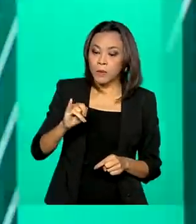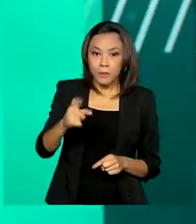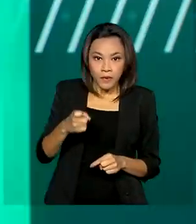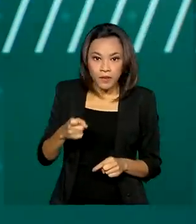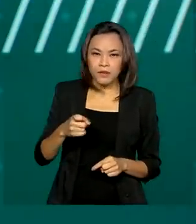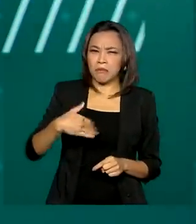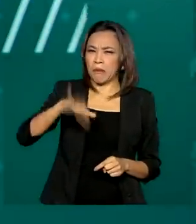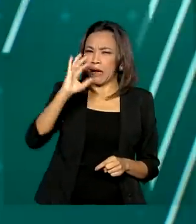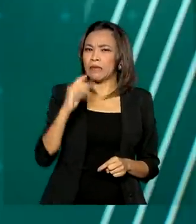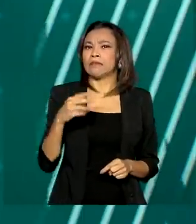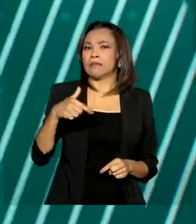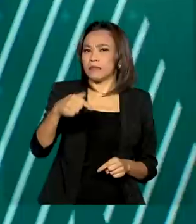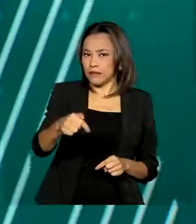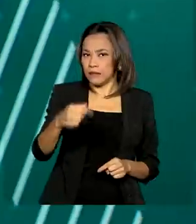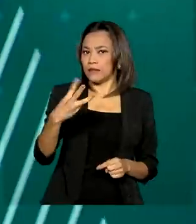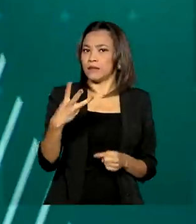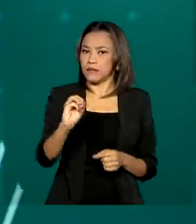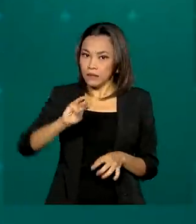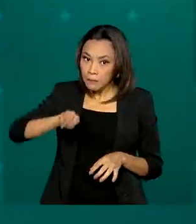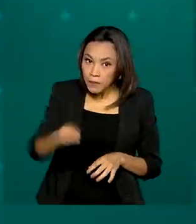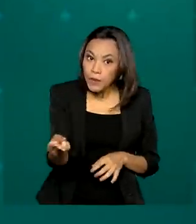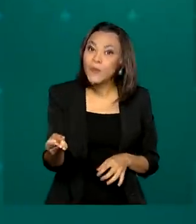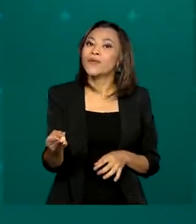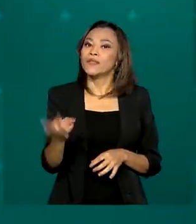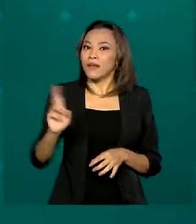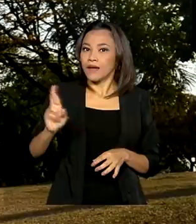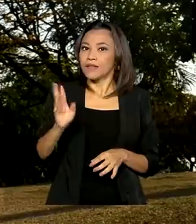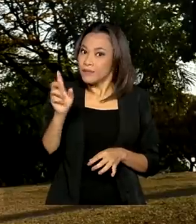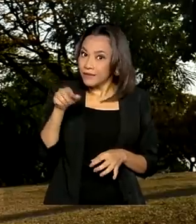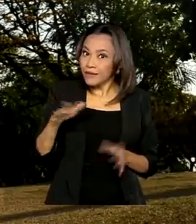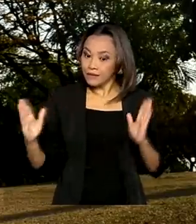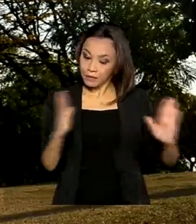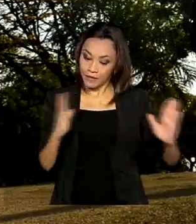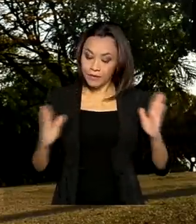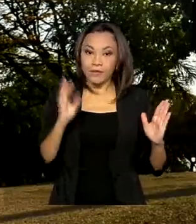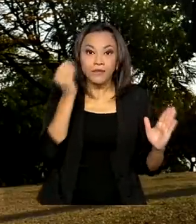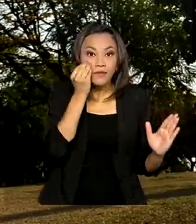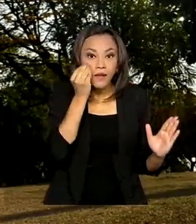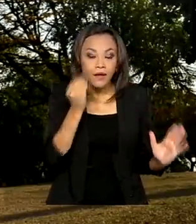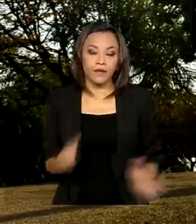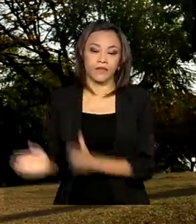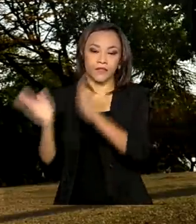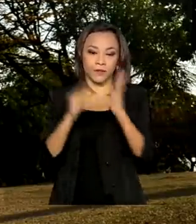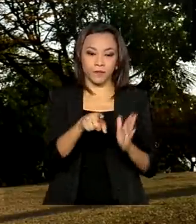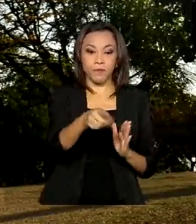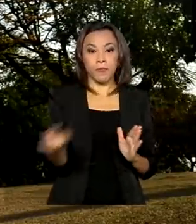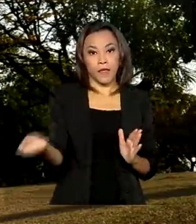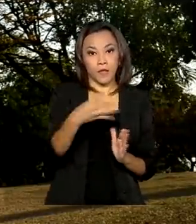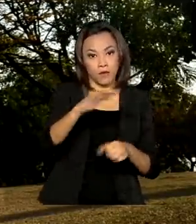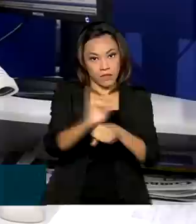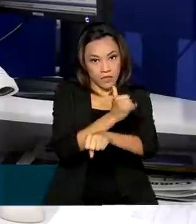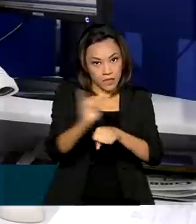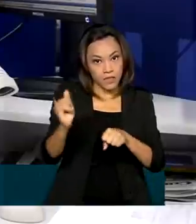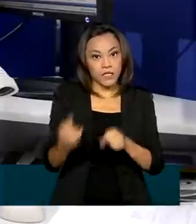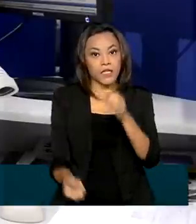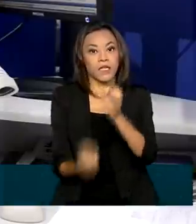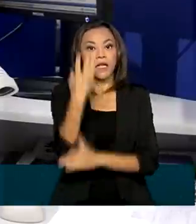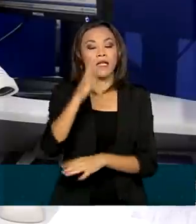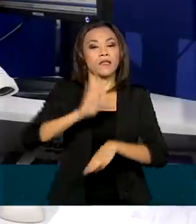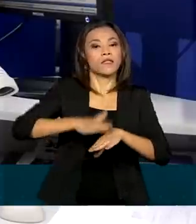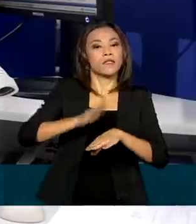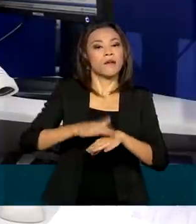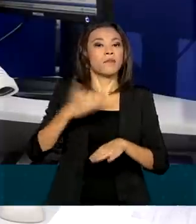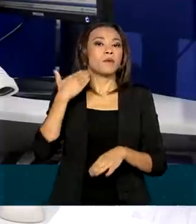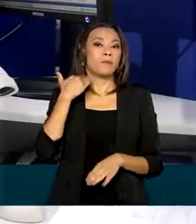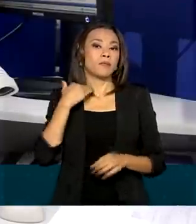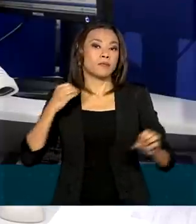de R 730 milhões na fase de testes. A nova ferramenta criada pelo Banco Central promete